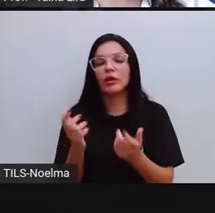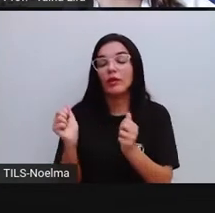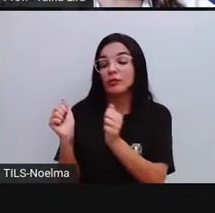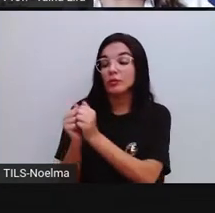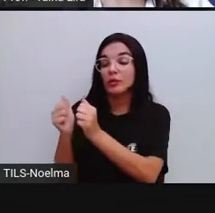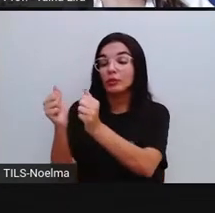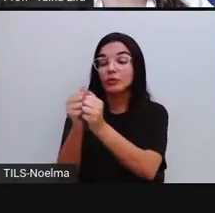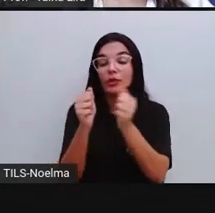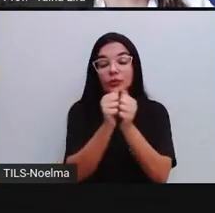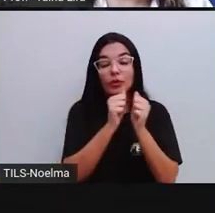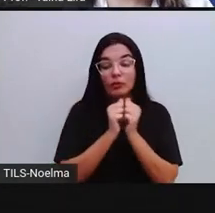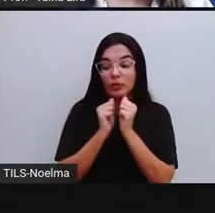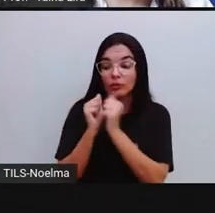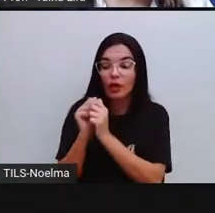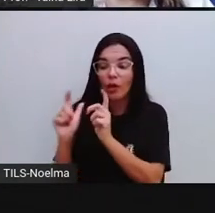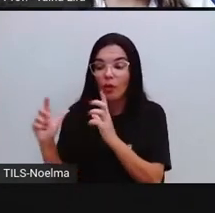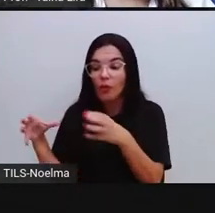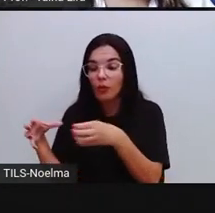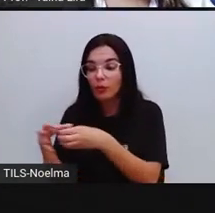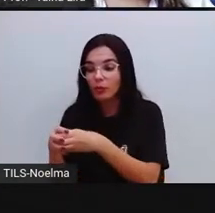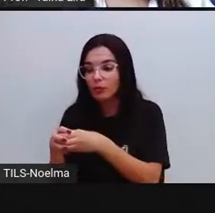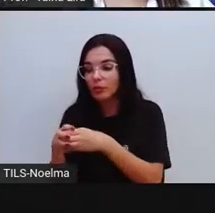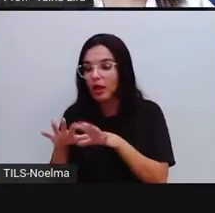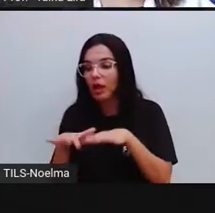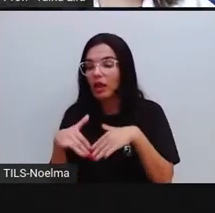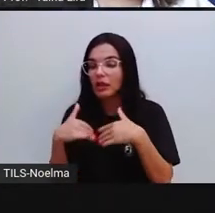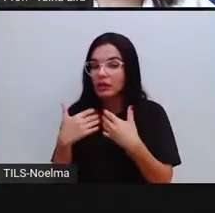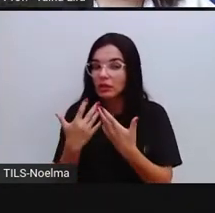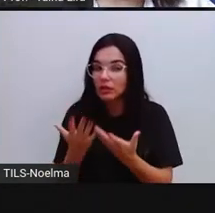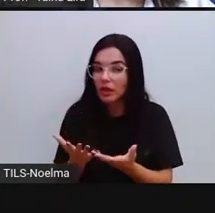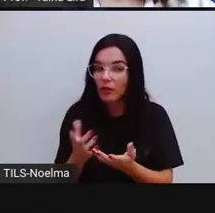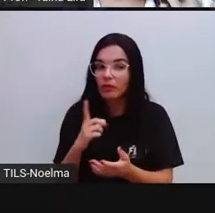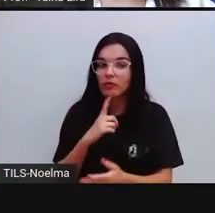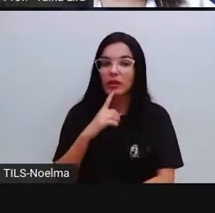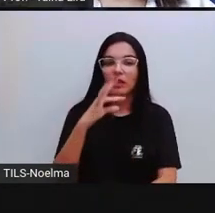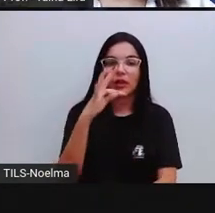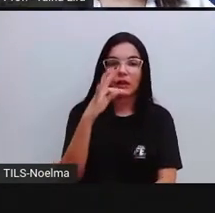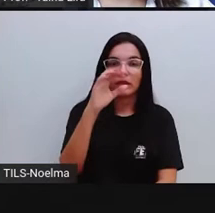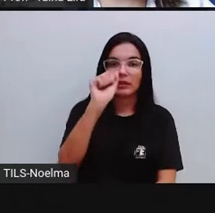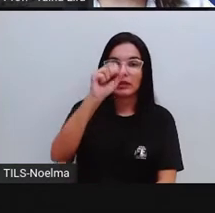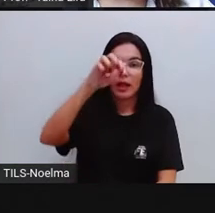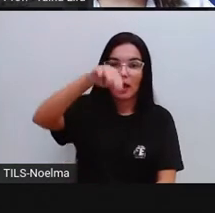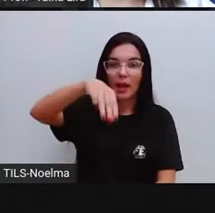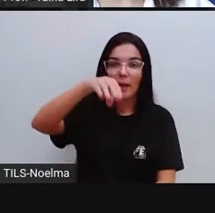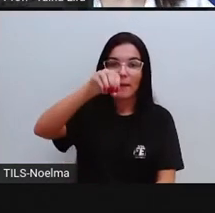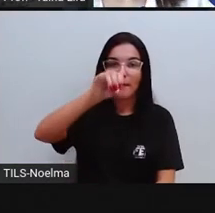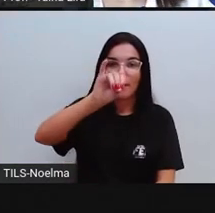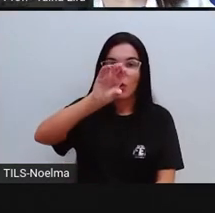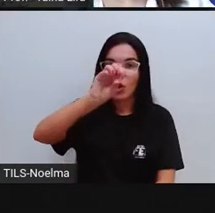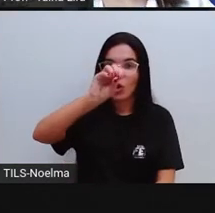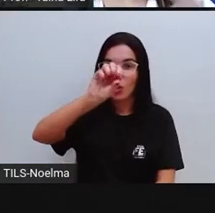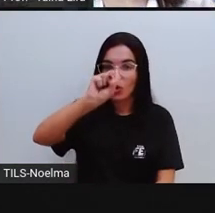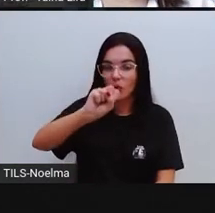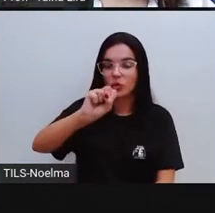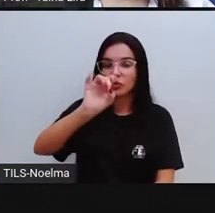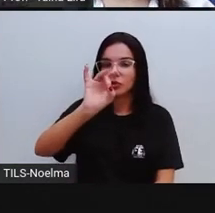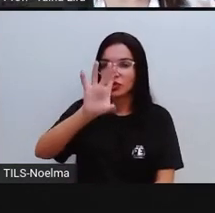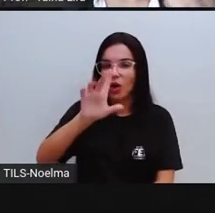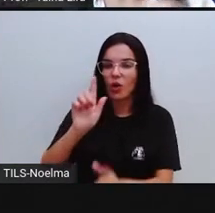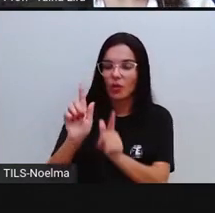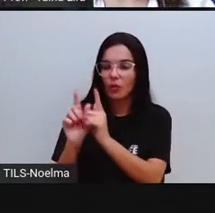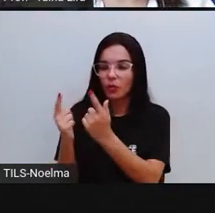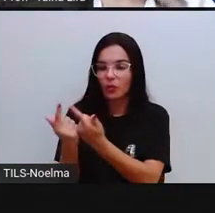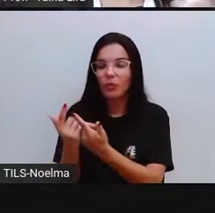juntaram, tá, então não foi só, apesar de receber esse nome, confederação dos tamoios, não foram só os